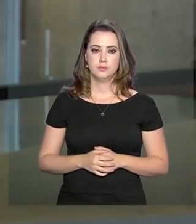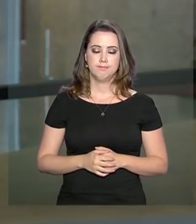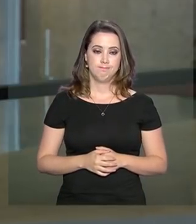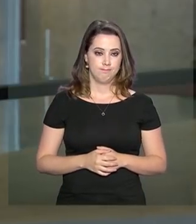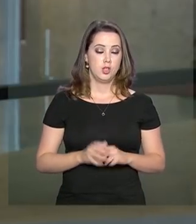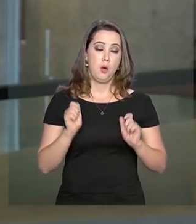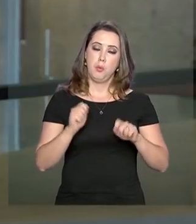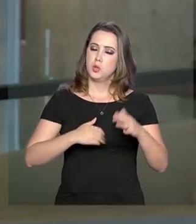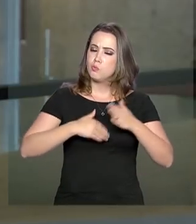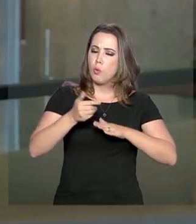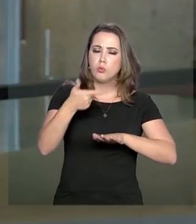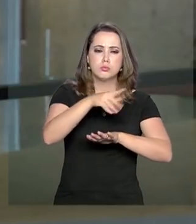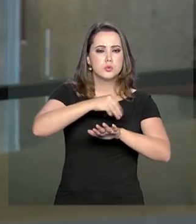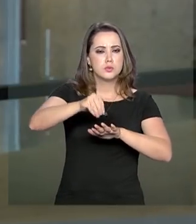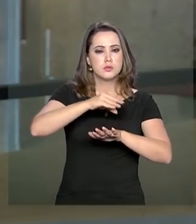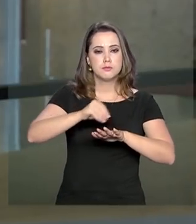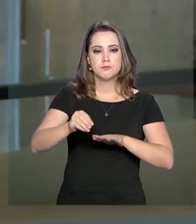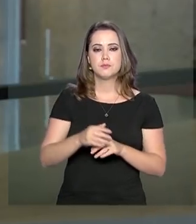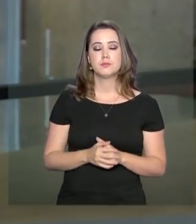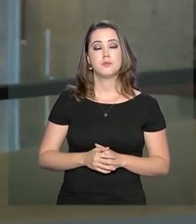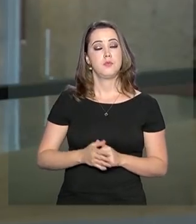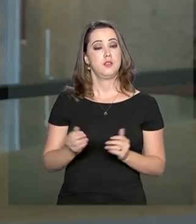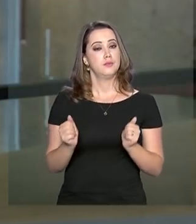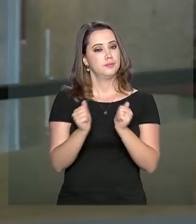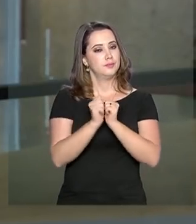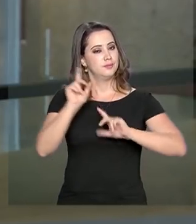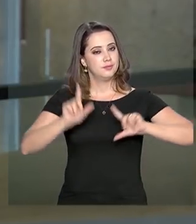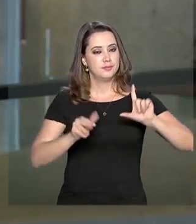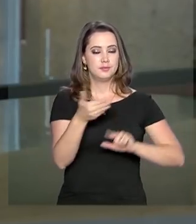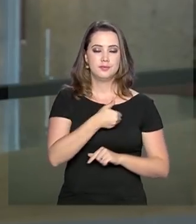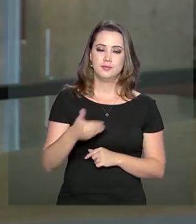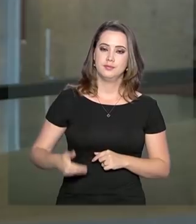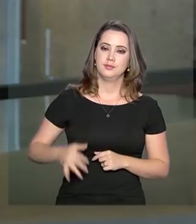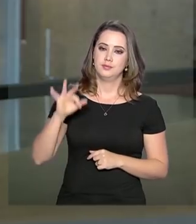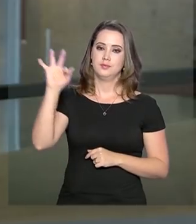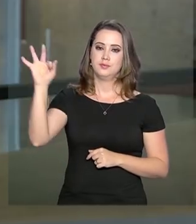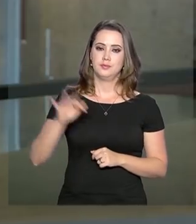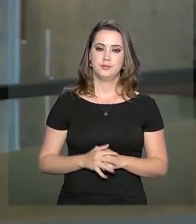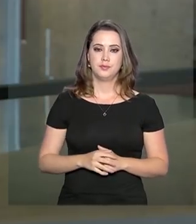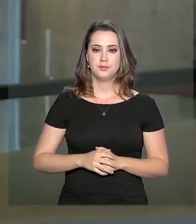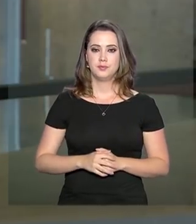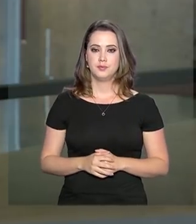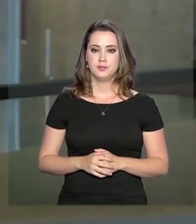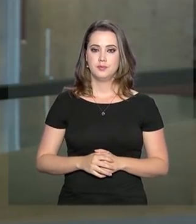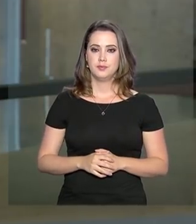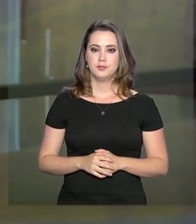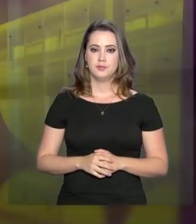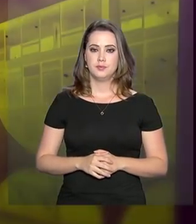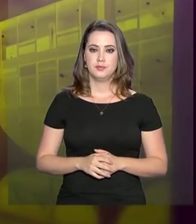Podemos voltar a qualquer momento com mais informações. Fique na NBR, a TV do Governo Federal.